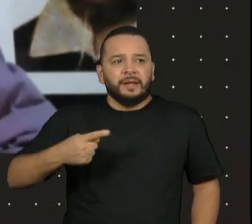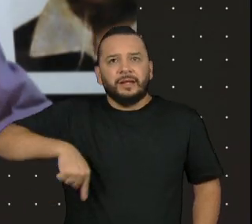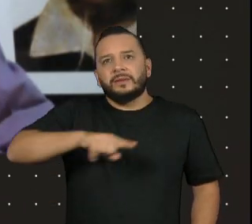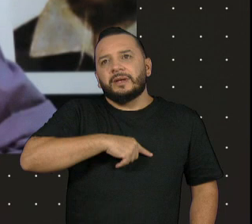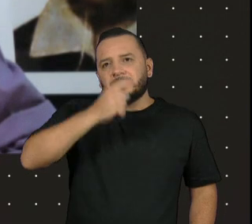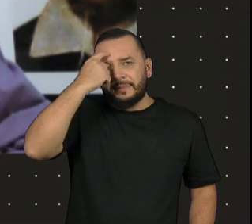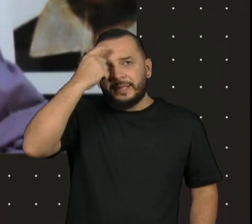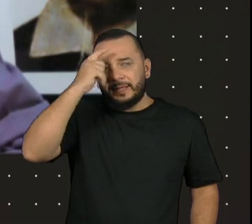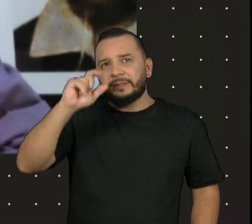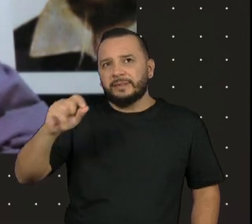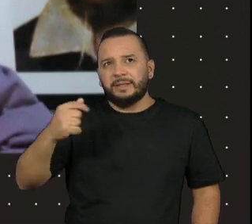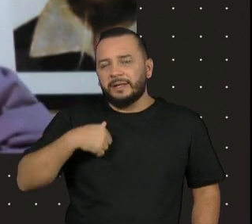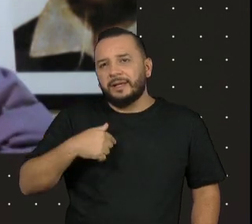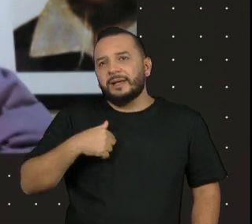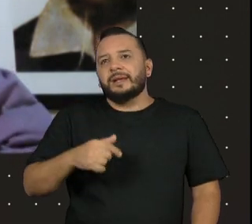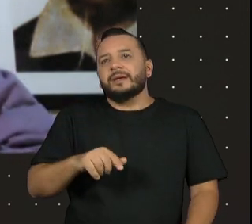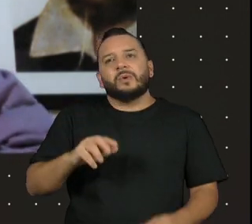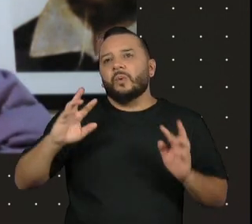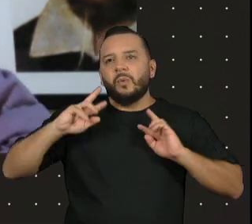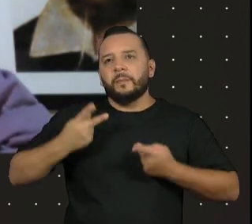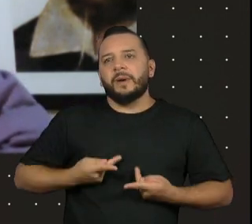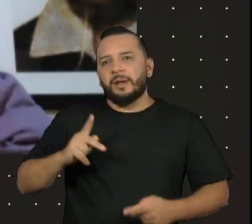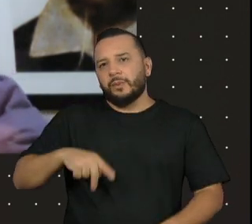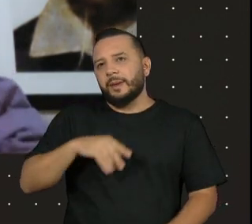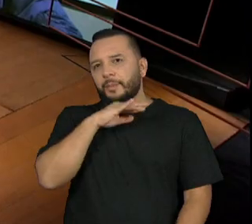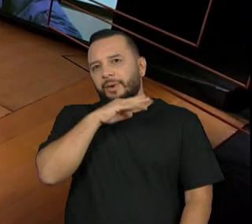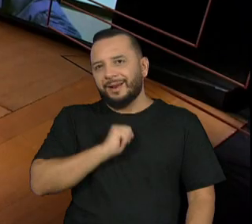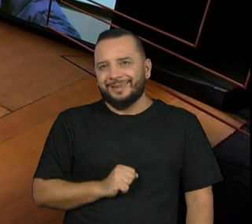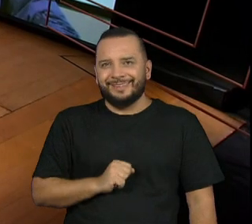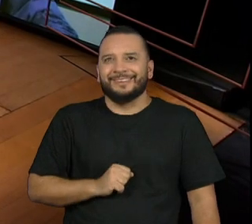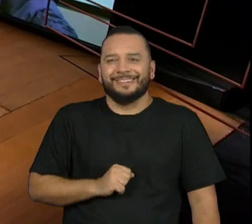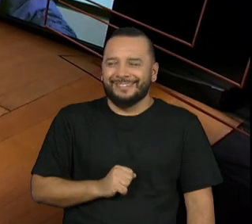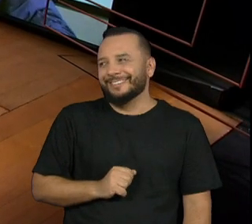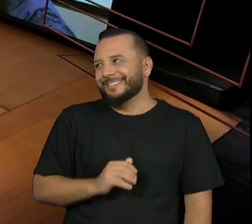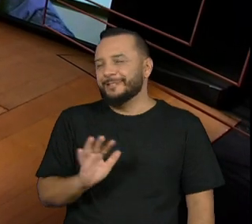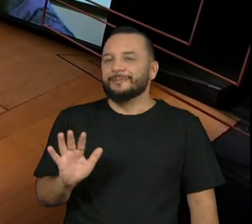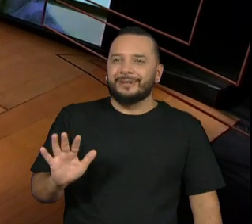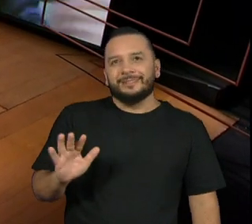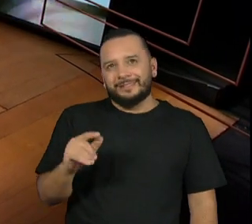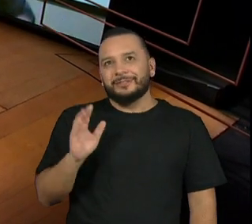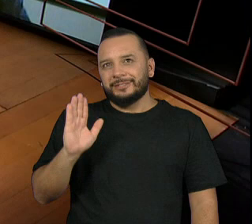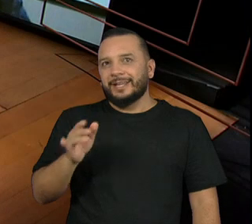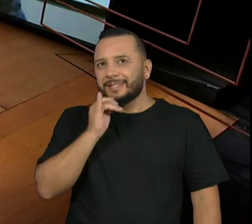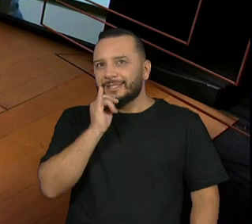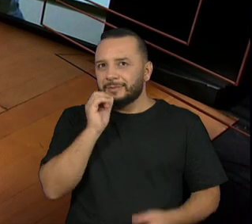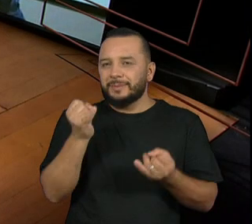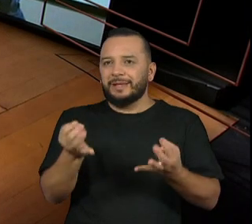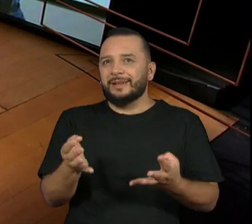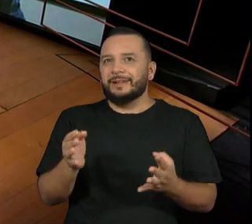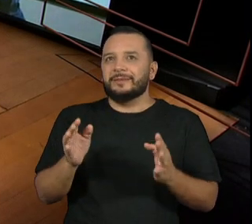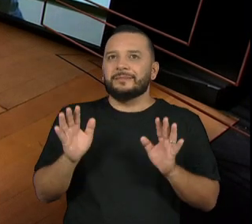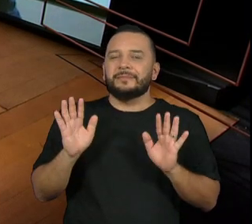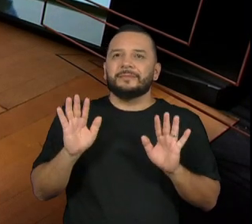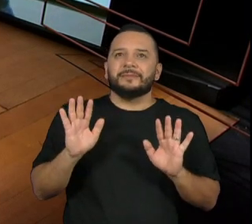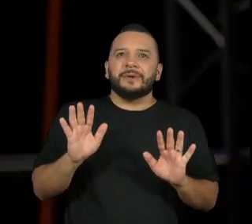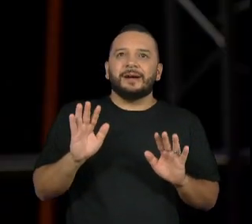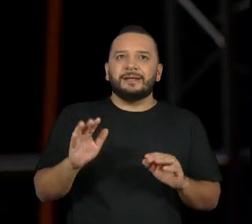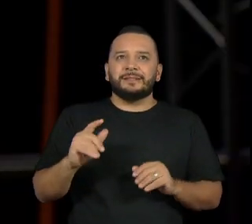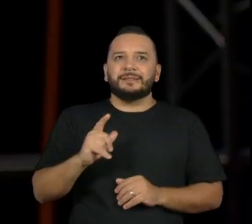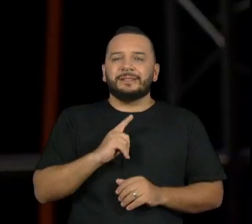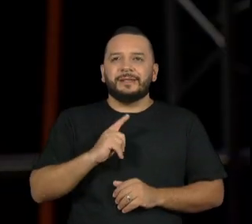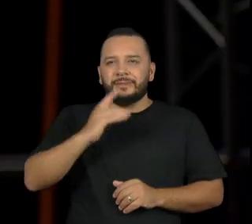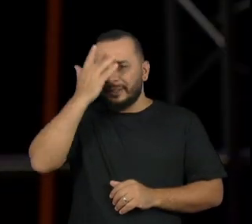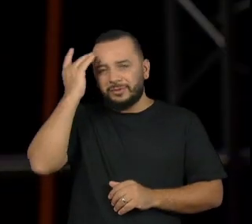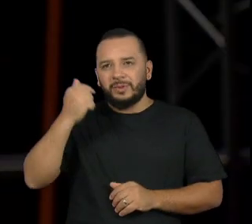raça humana é uma porcaria e a gente tem muitos exemplos disso, mas quando a gente ouve o Nelson Freire tocando Chopin,